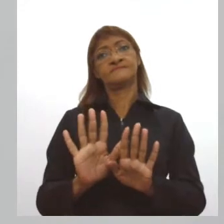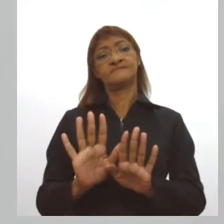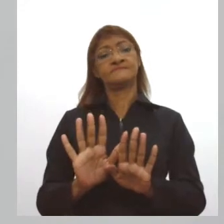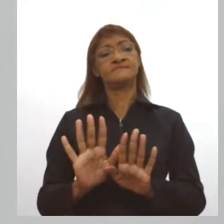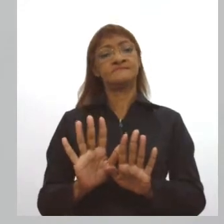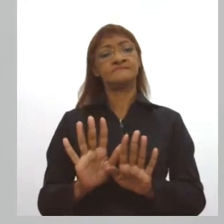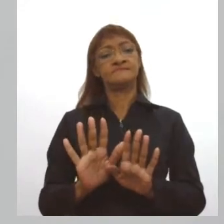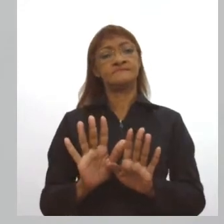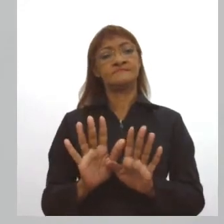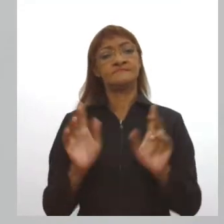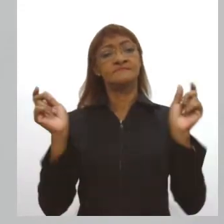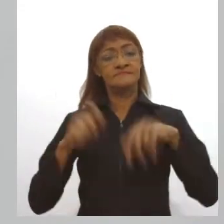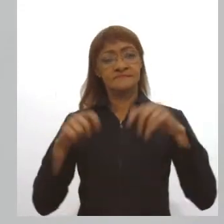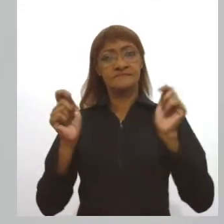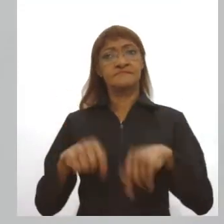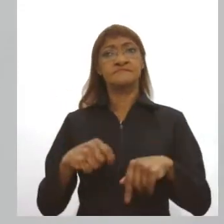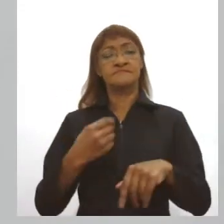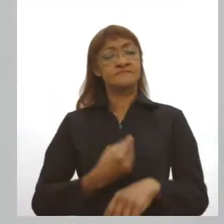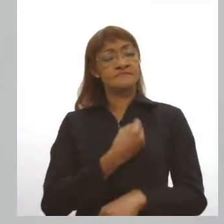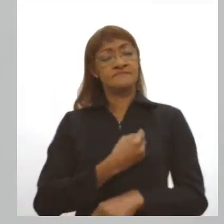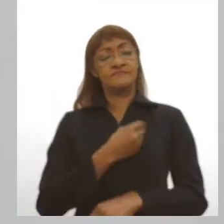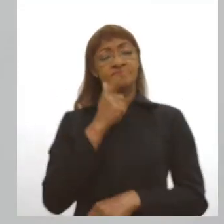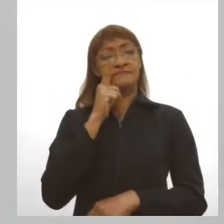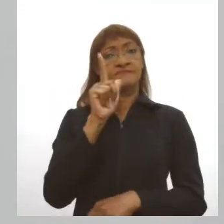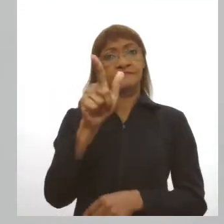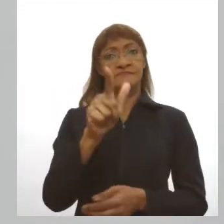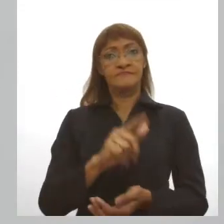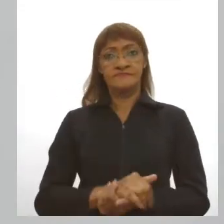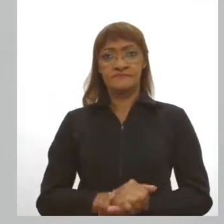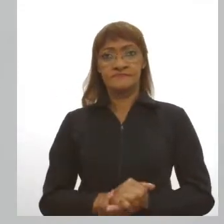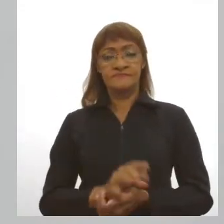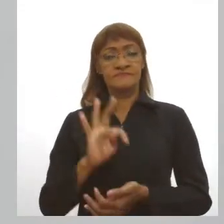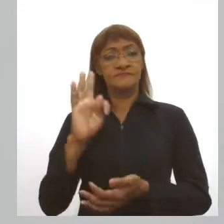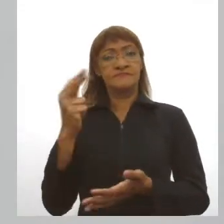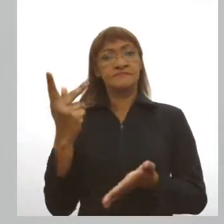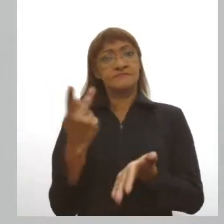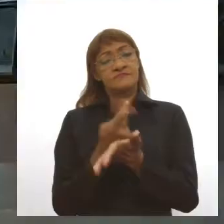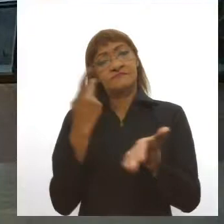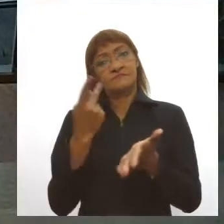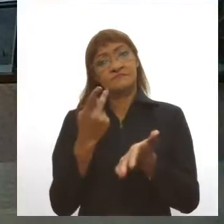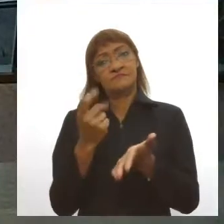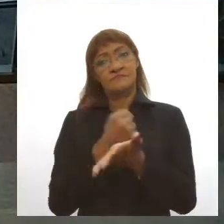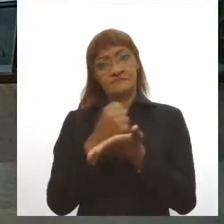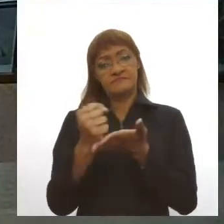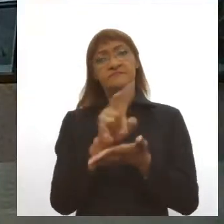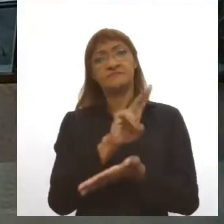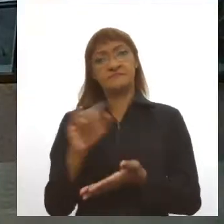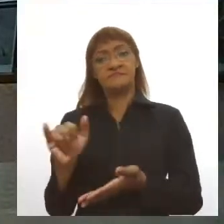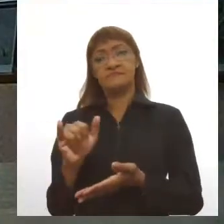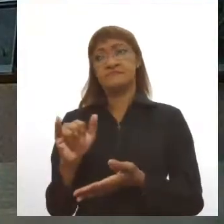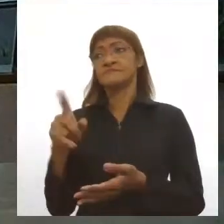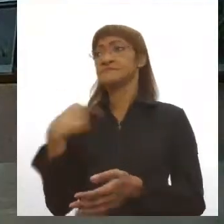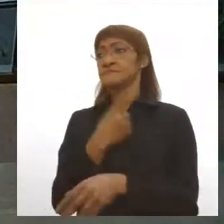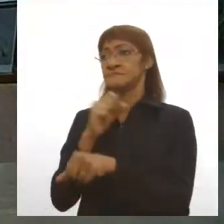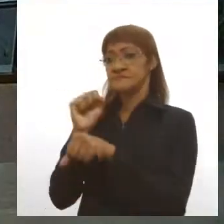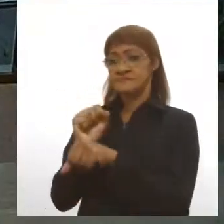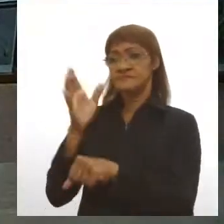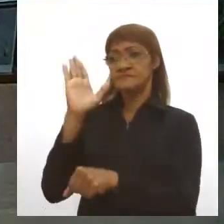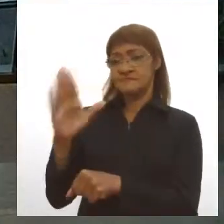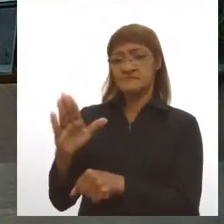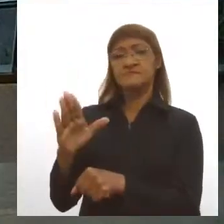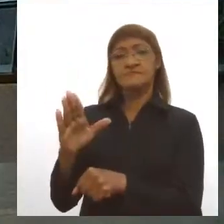para que a gente consiga superar essa realidade, e vai passar. E a gente espera por isso, já estamos contando